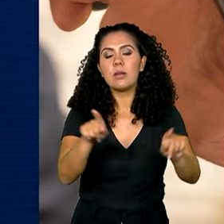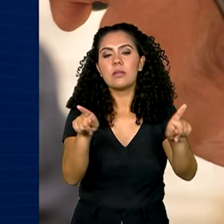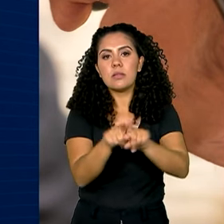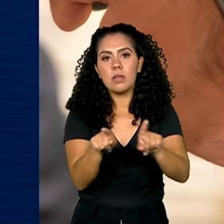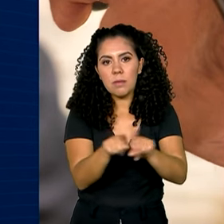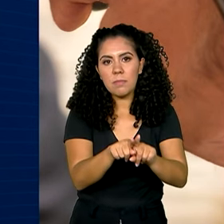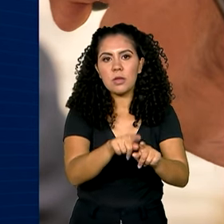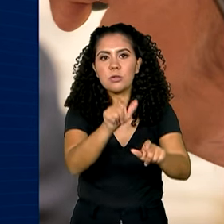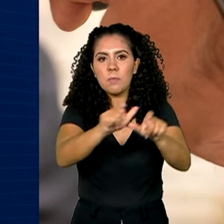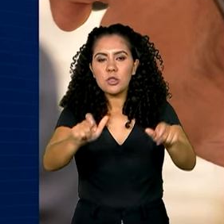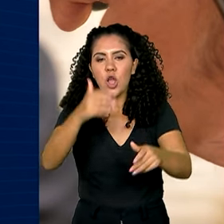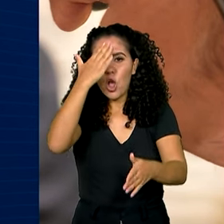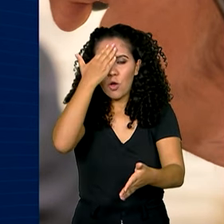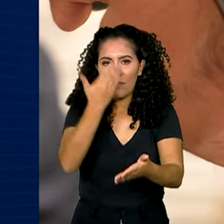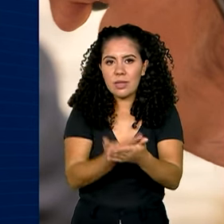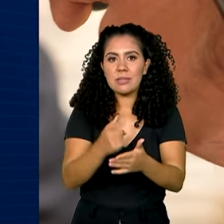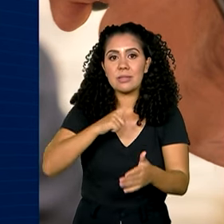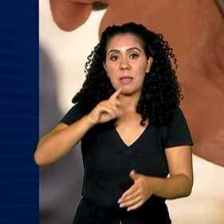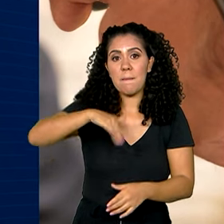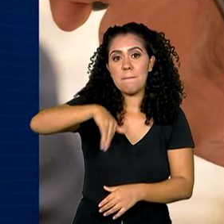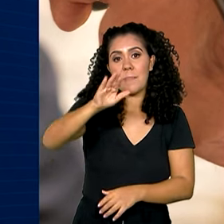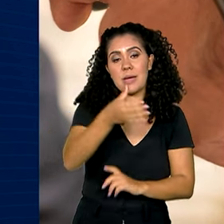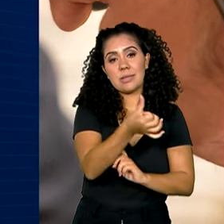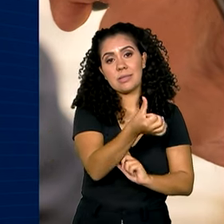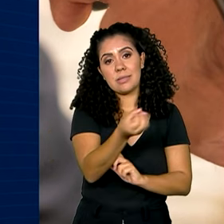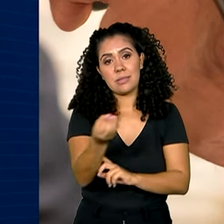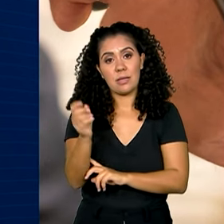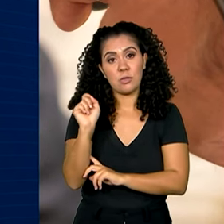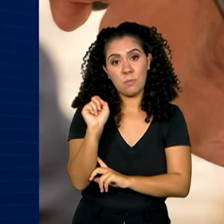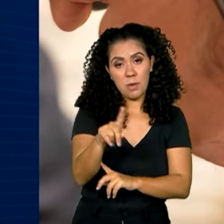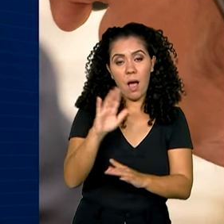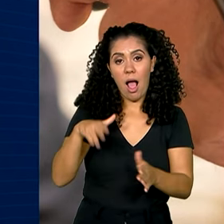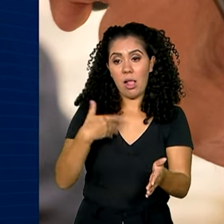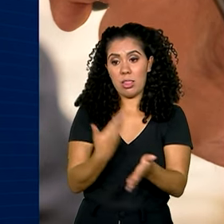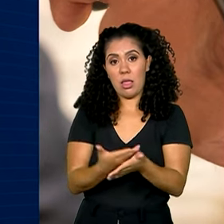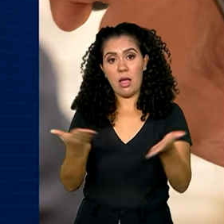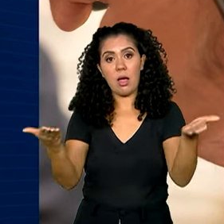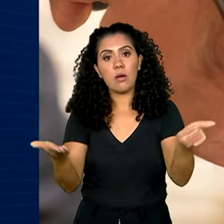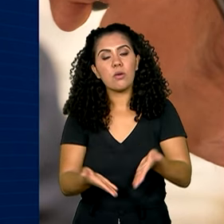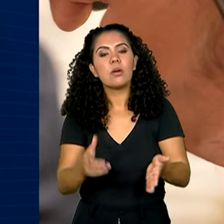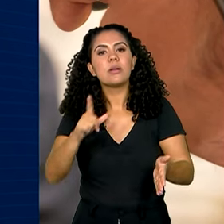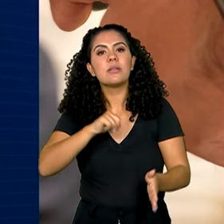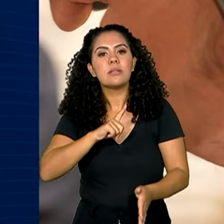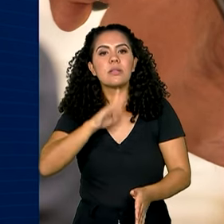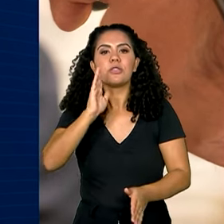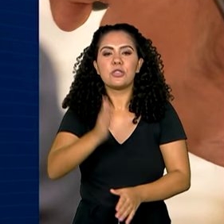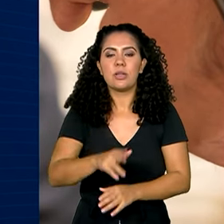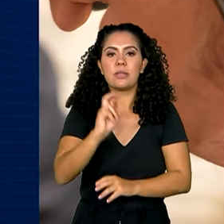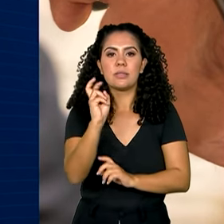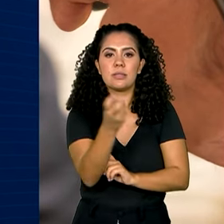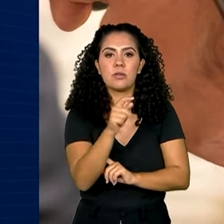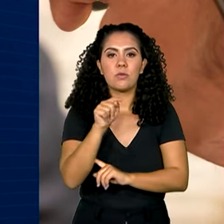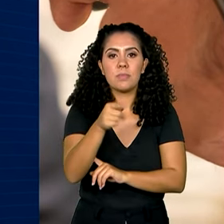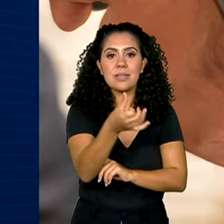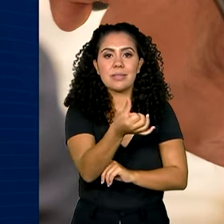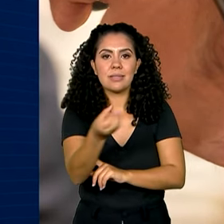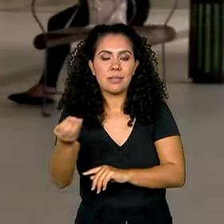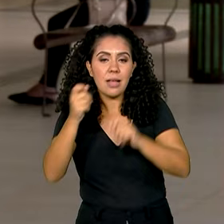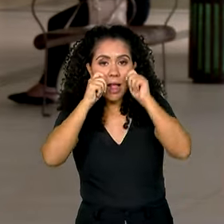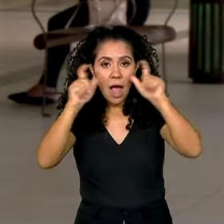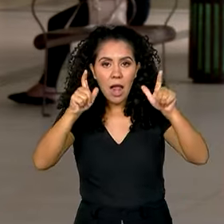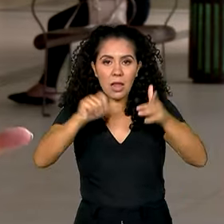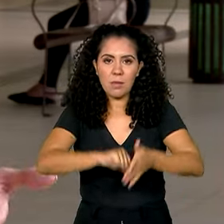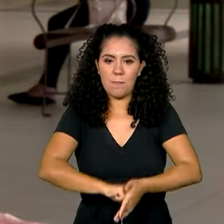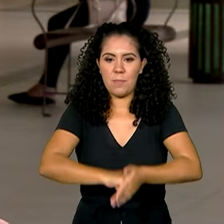pessoas de confiança passa de 600 mil. Até agora, foram feitos 5.600 alertas de bloqueio.